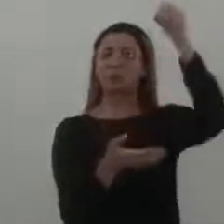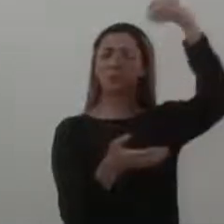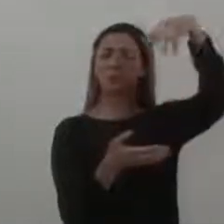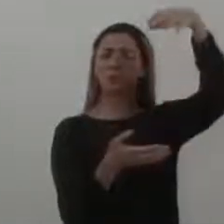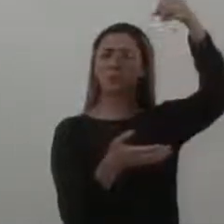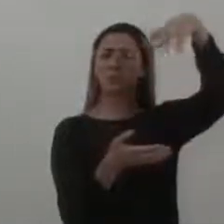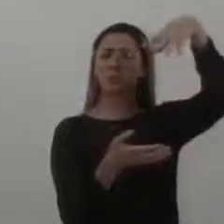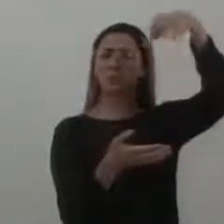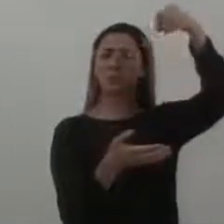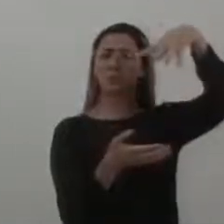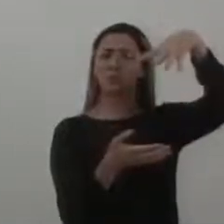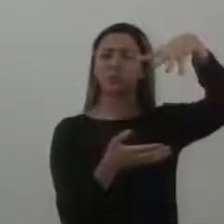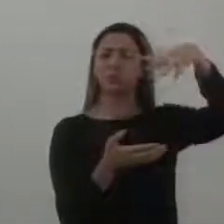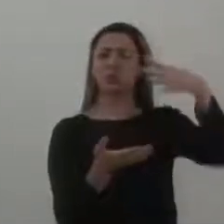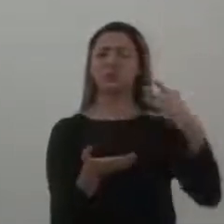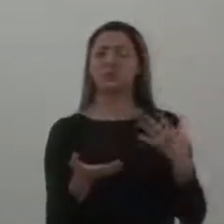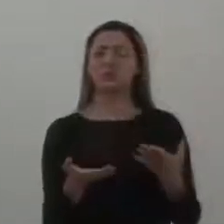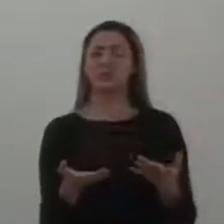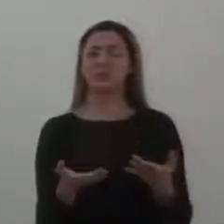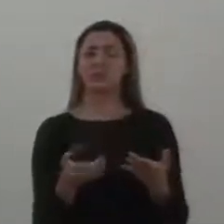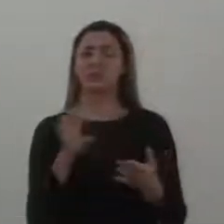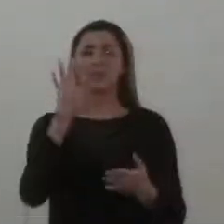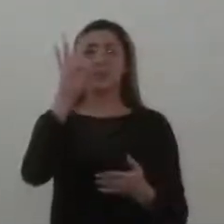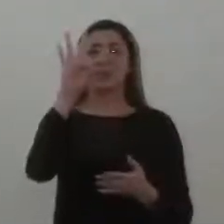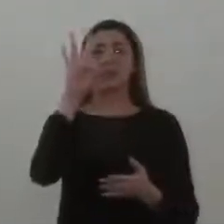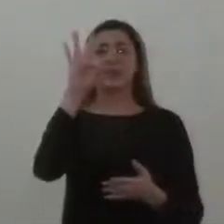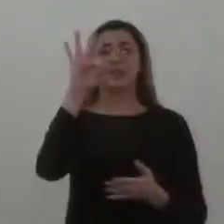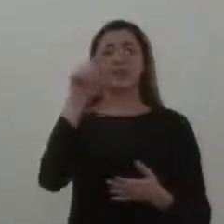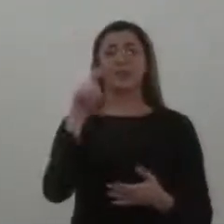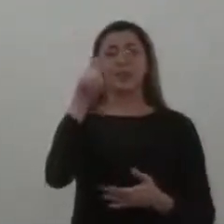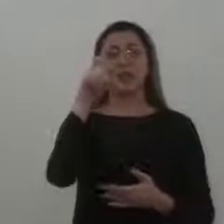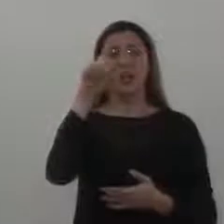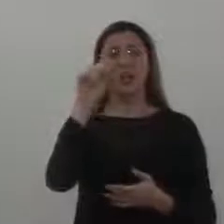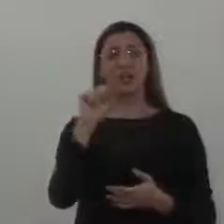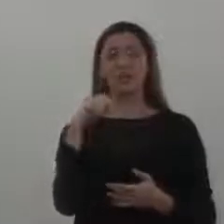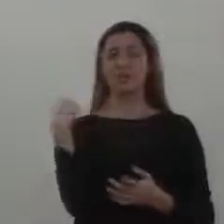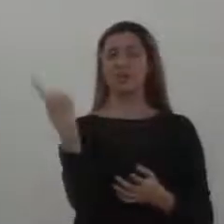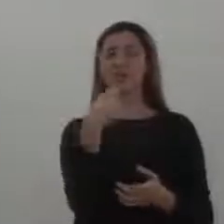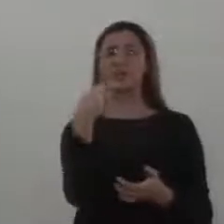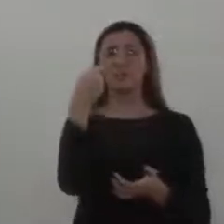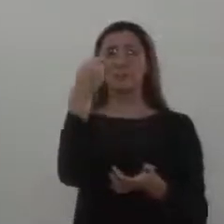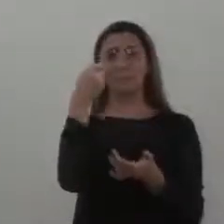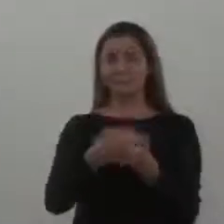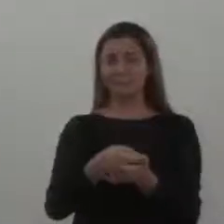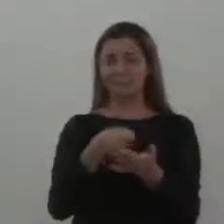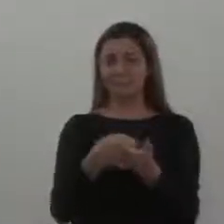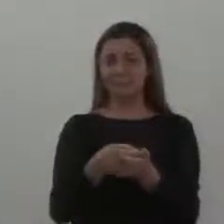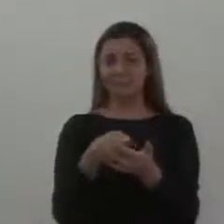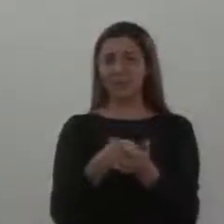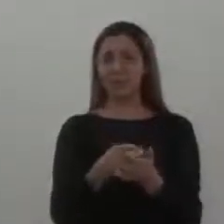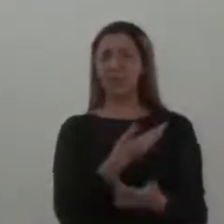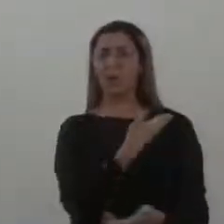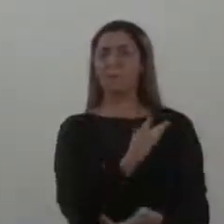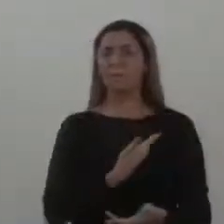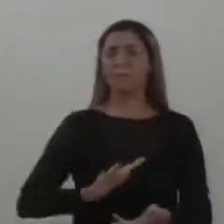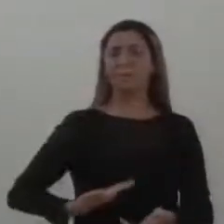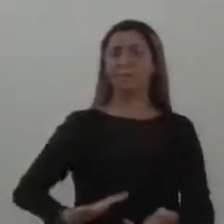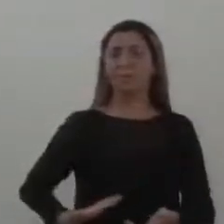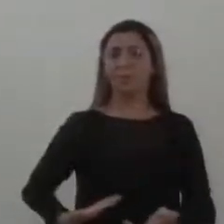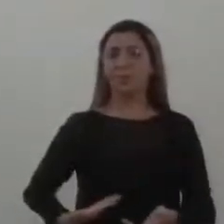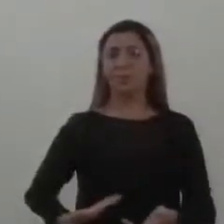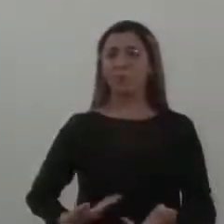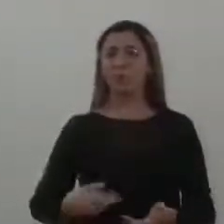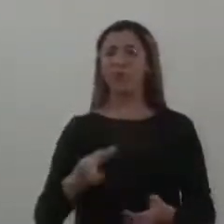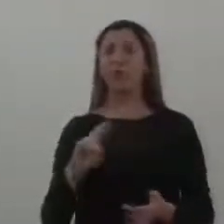a dúvida está aqui. Essa taxa é para nós pagar consumo de energia, que é gerada por eliminação pública, só para troca de eliminação